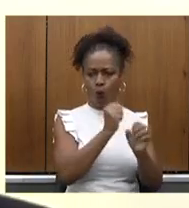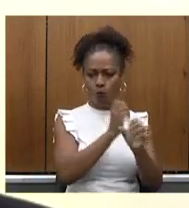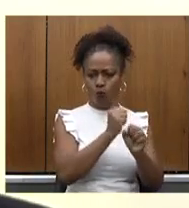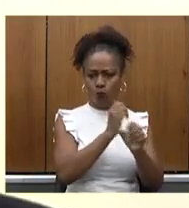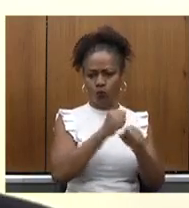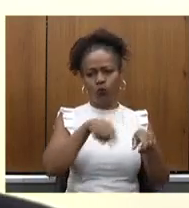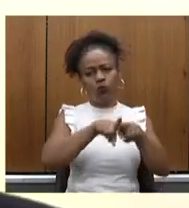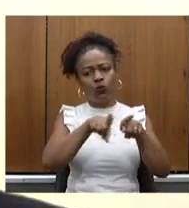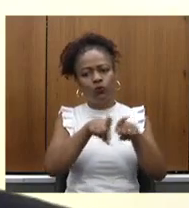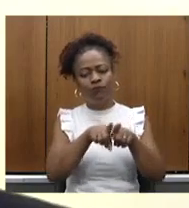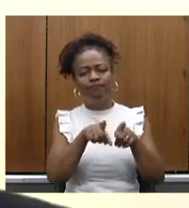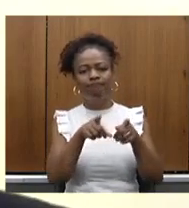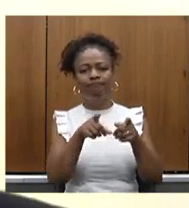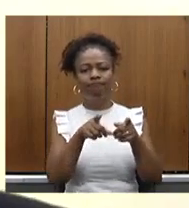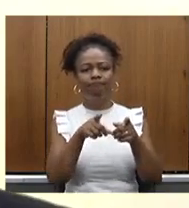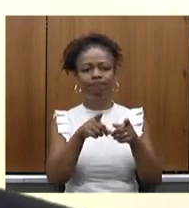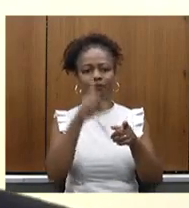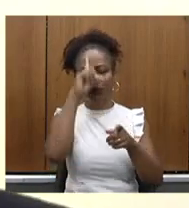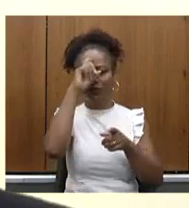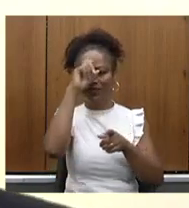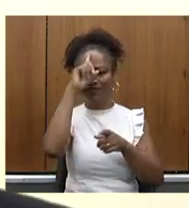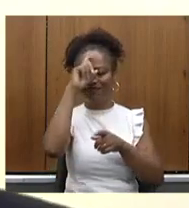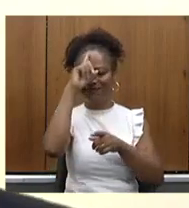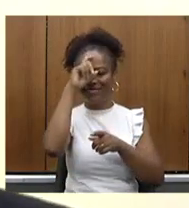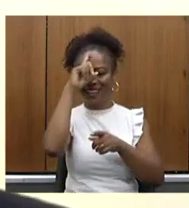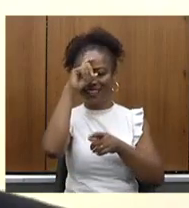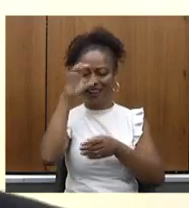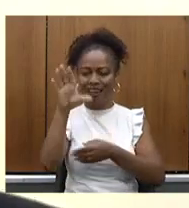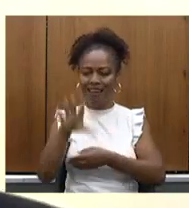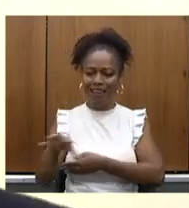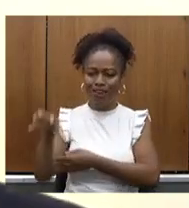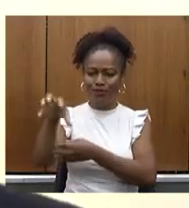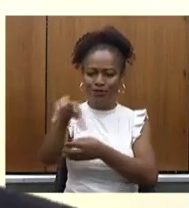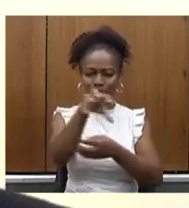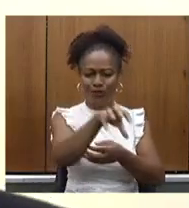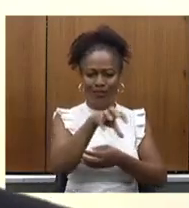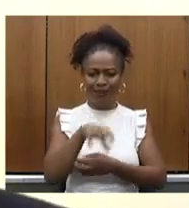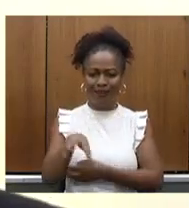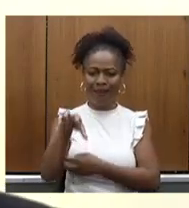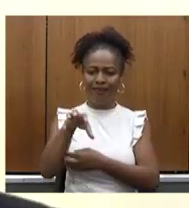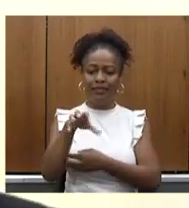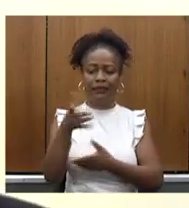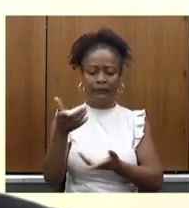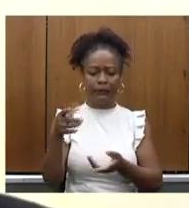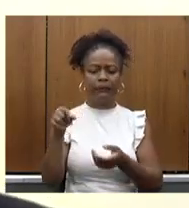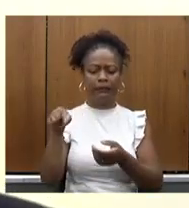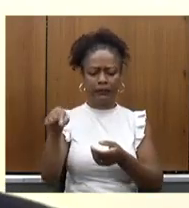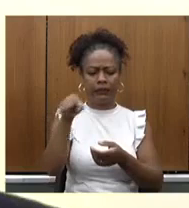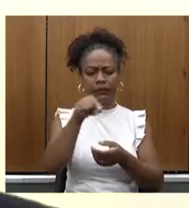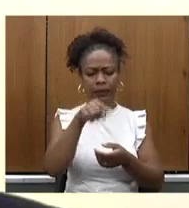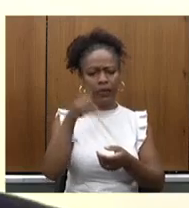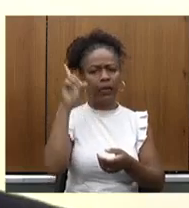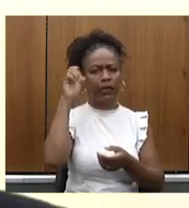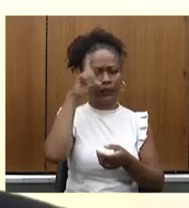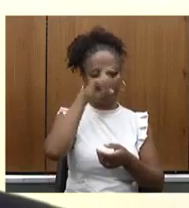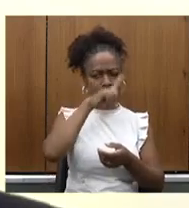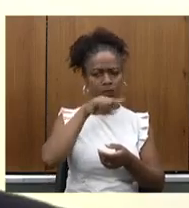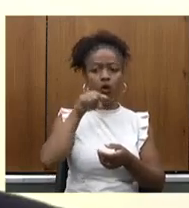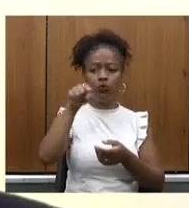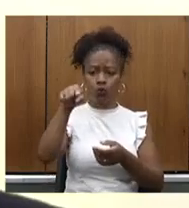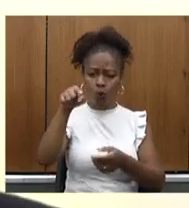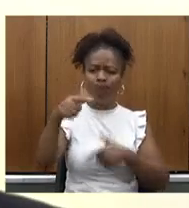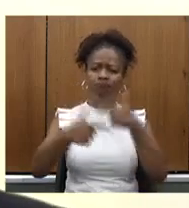regionais são um drama herdado por essa gestão, que senhor também, de forma muito competente, tem conseguido